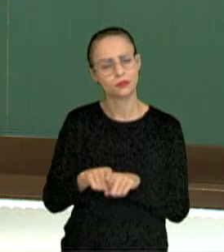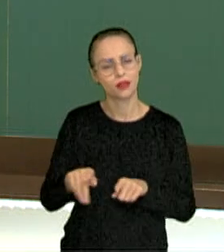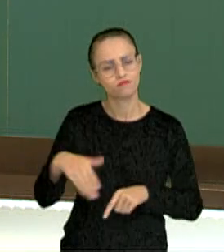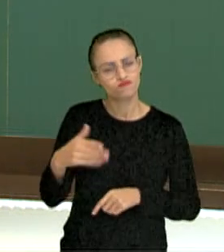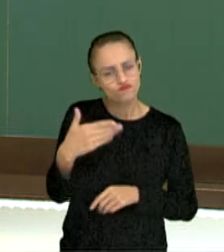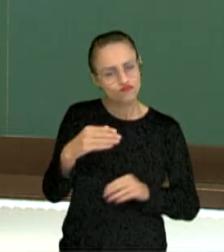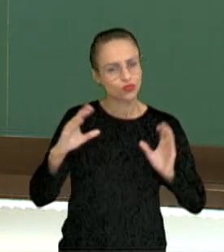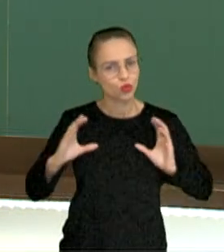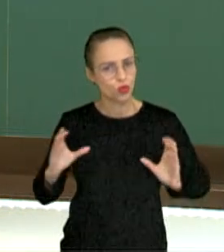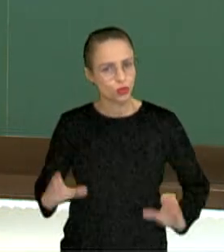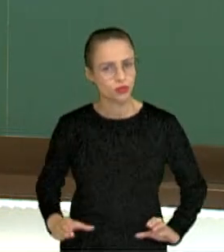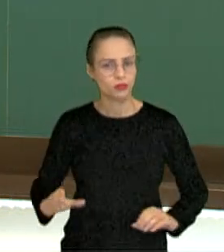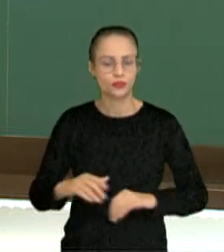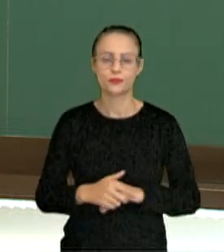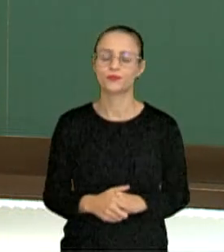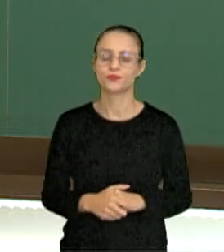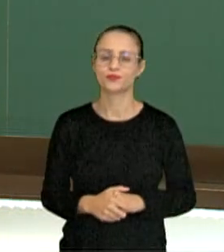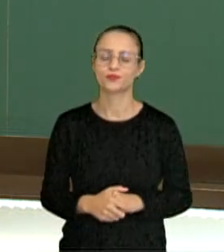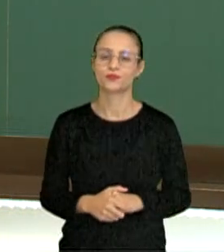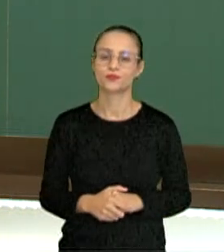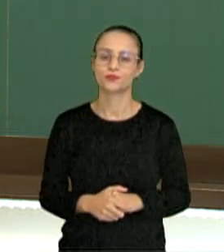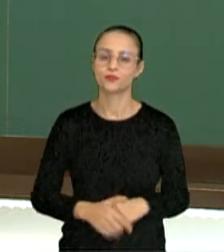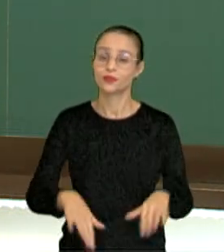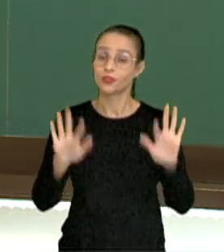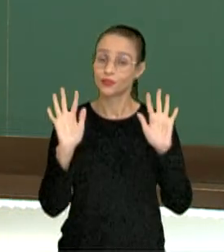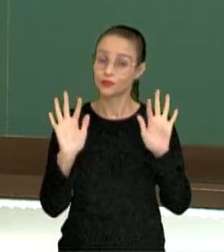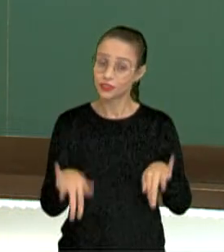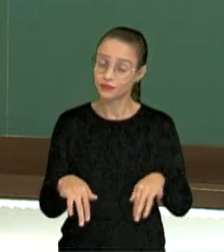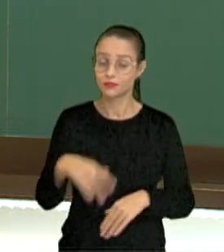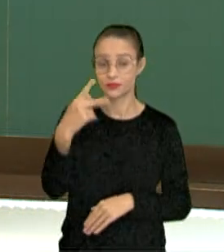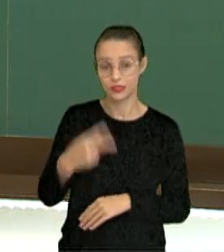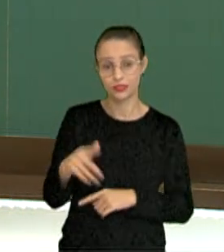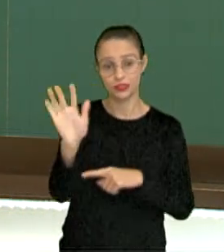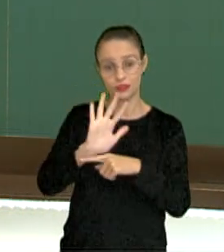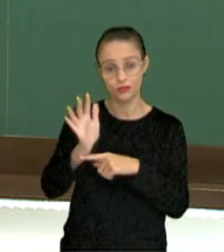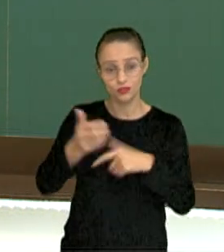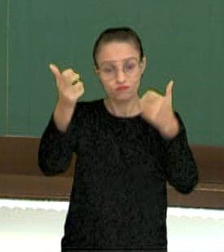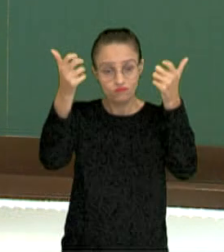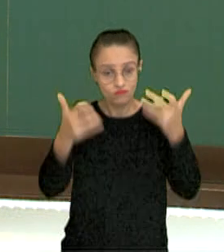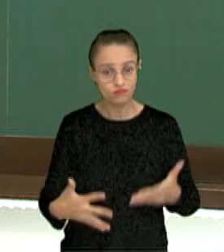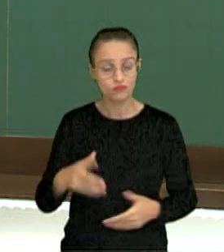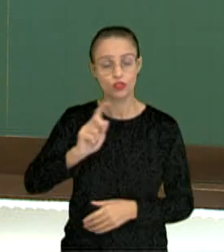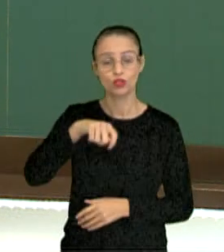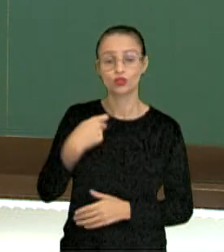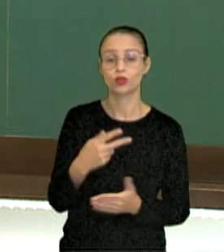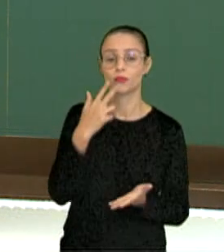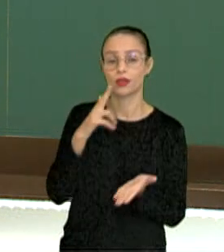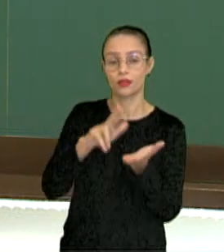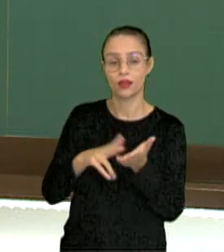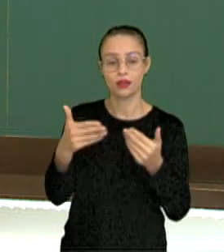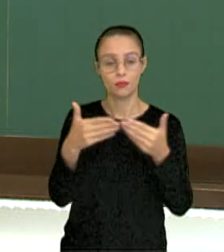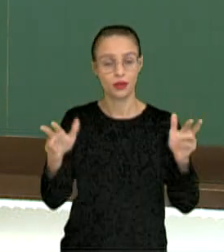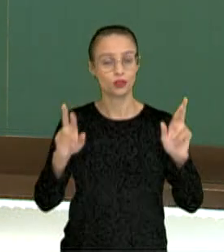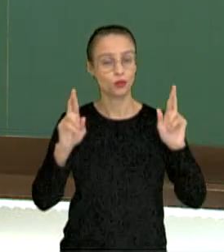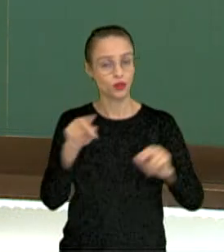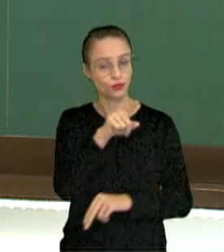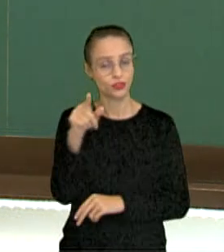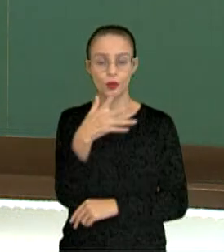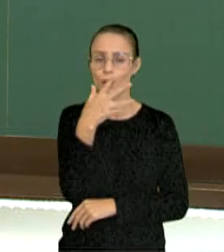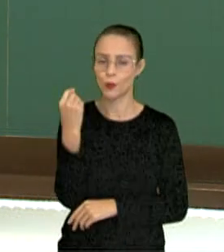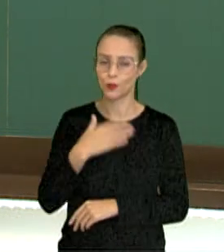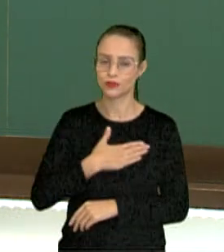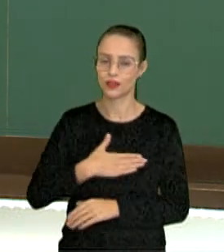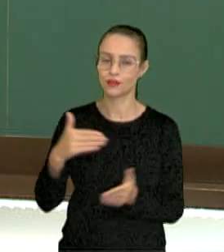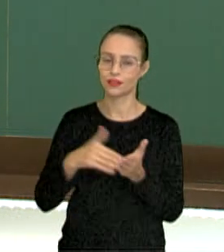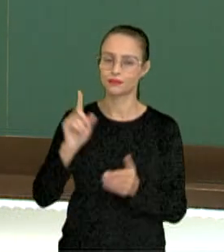comportamento. Chegamos ao fim. Nesse vídeo, nós falamos sobre carta aberta. Espero que vocês tenham gostado.